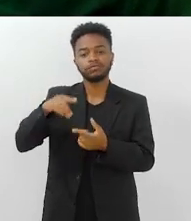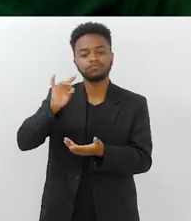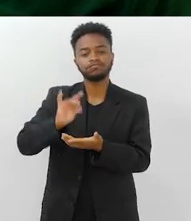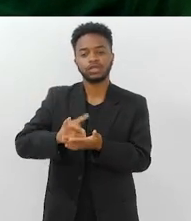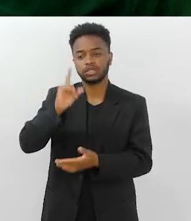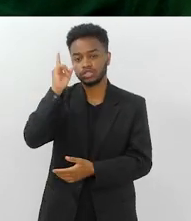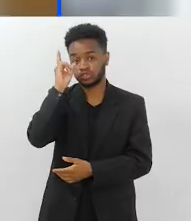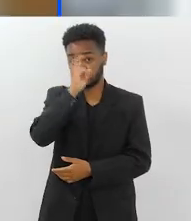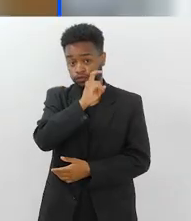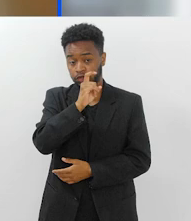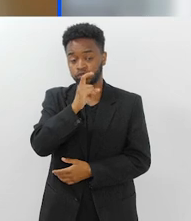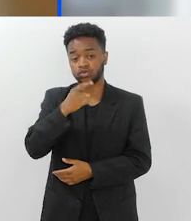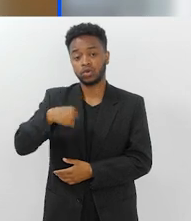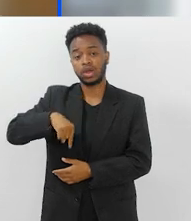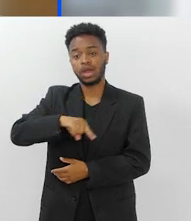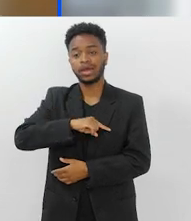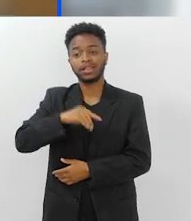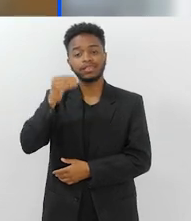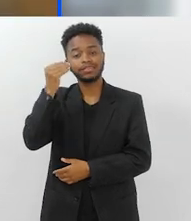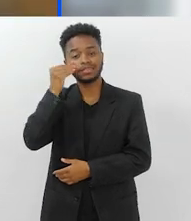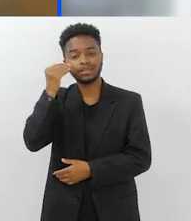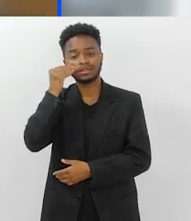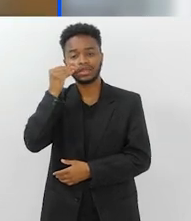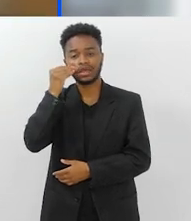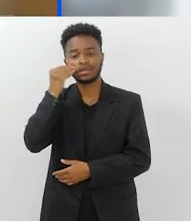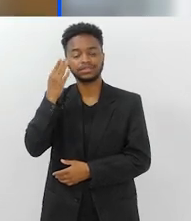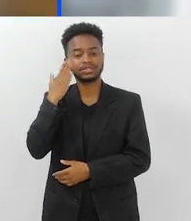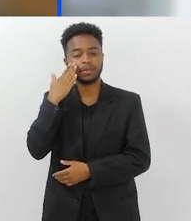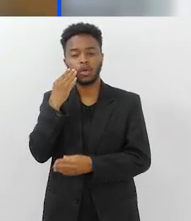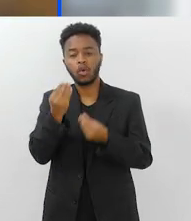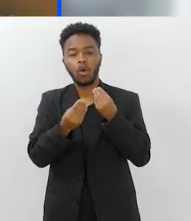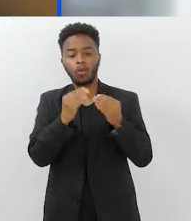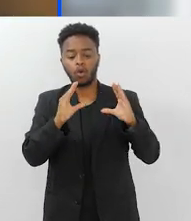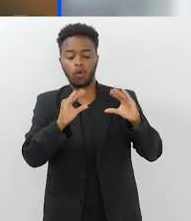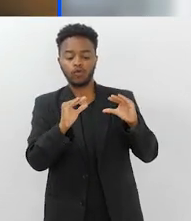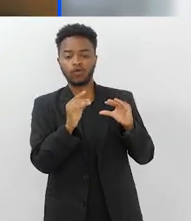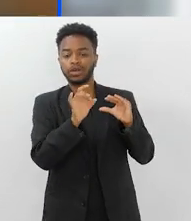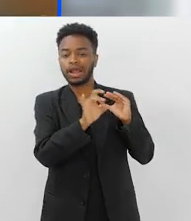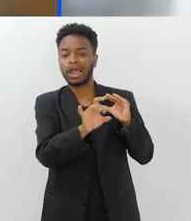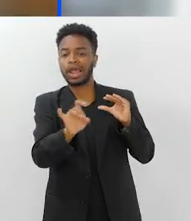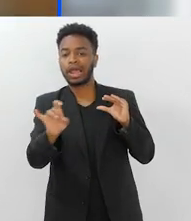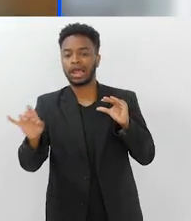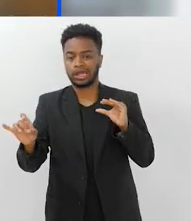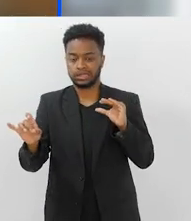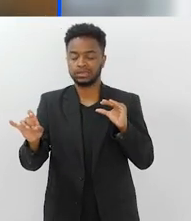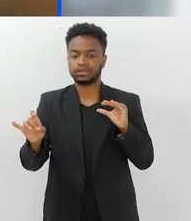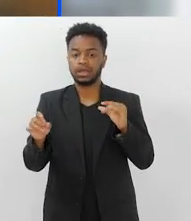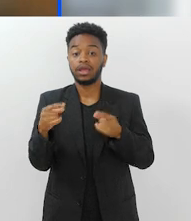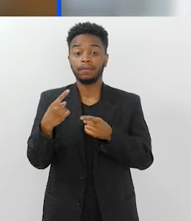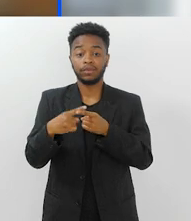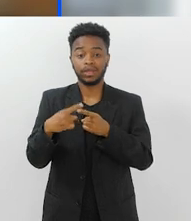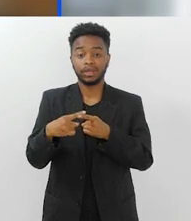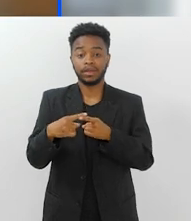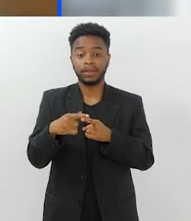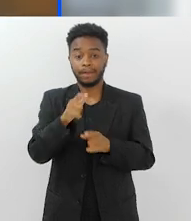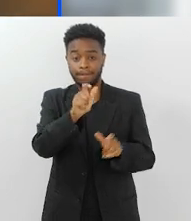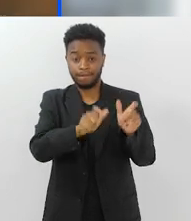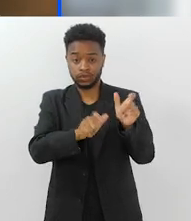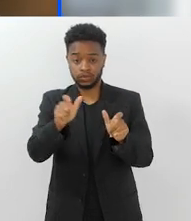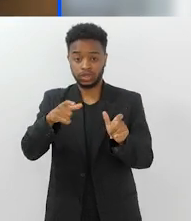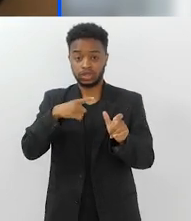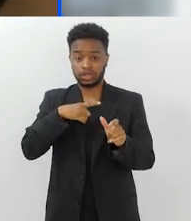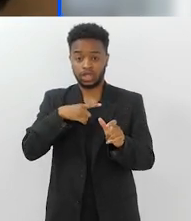muito difícil a gente tentar medir o conforto térmico de cada pessoa, né? Cada pessoa tem uma